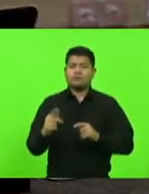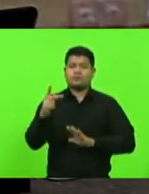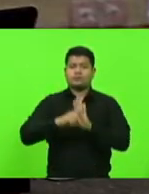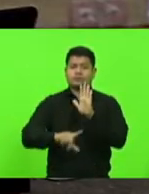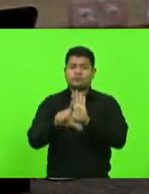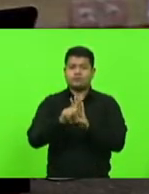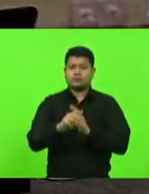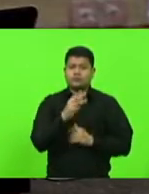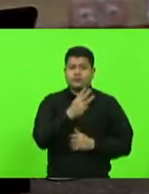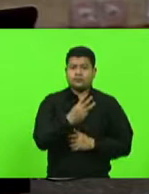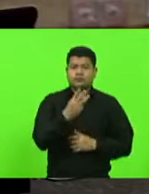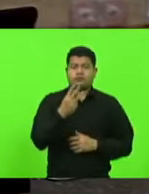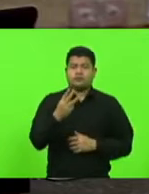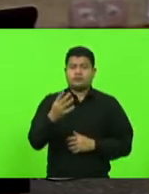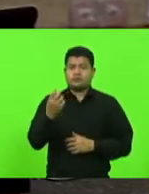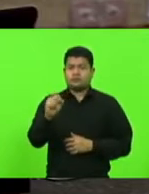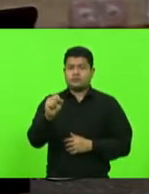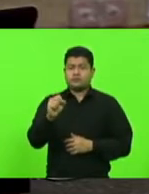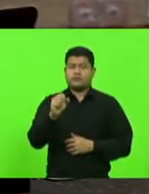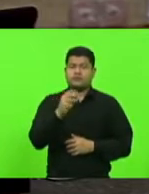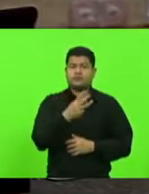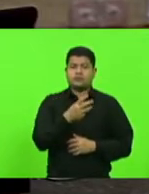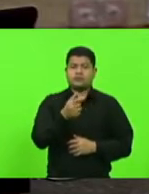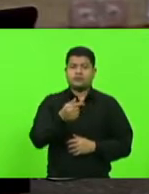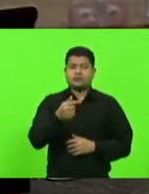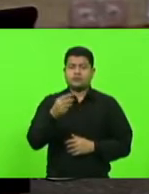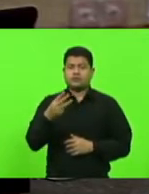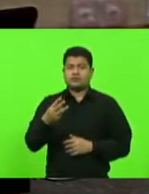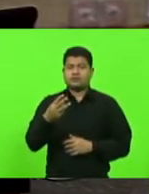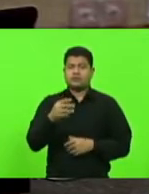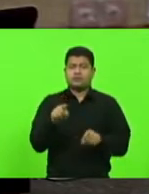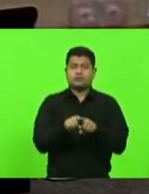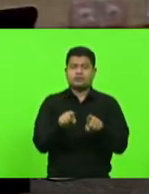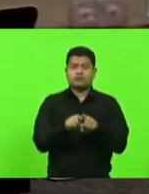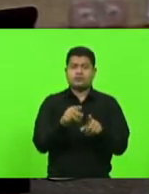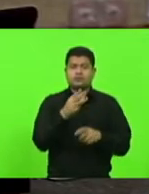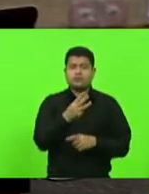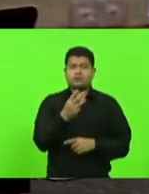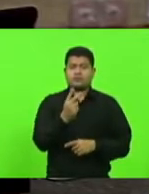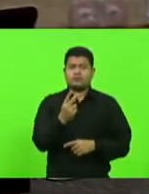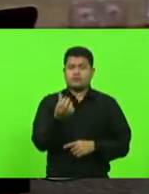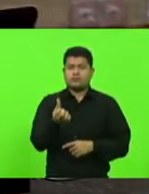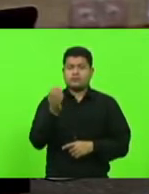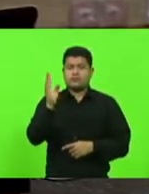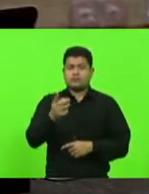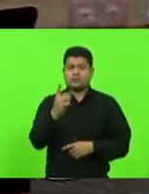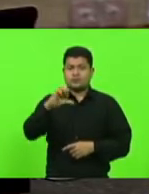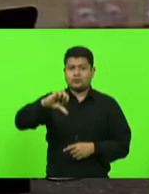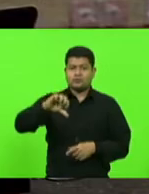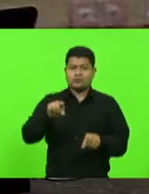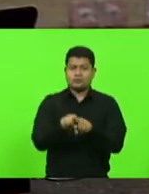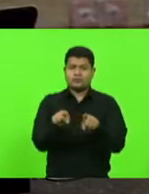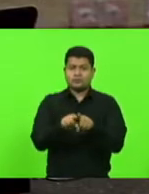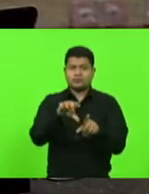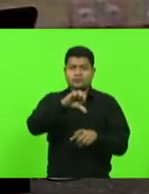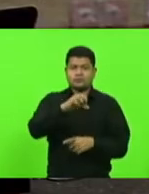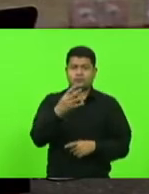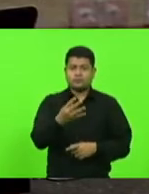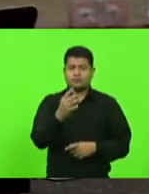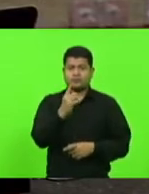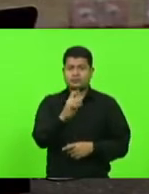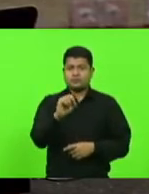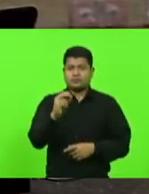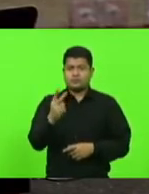338.373.426.2019, e 94.112